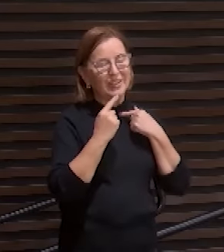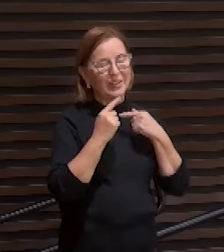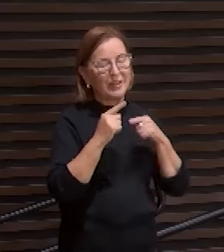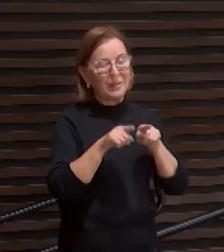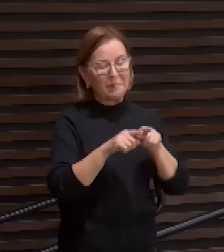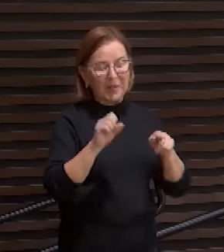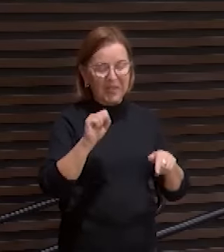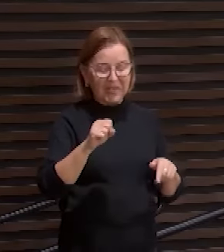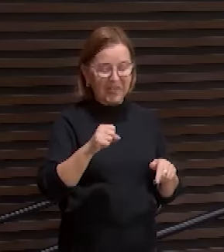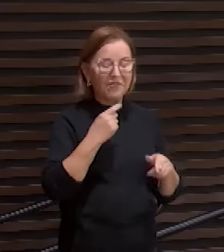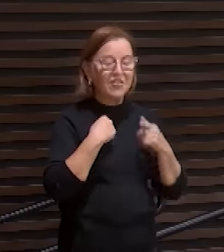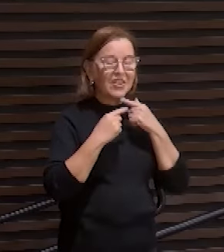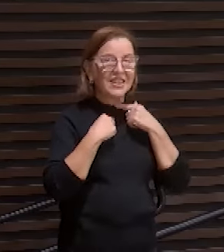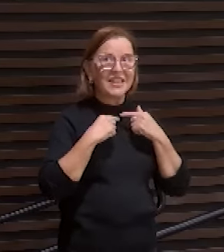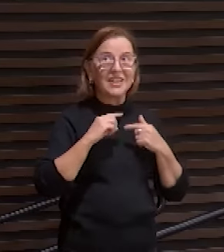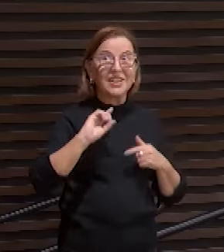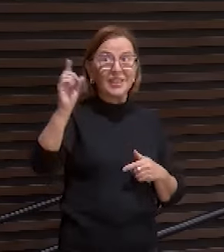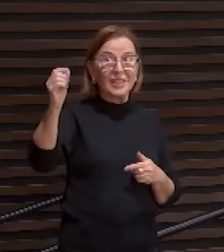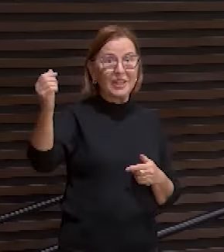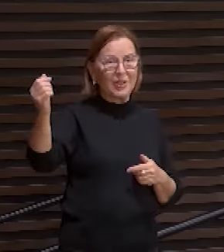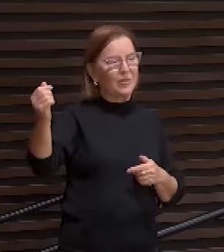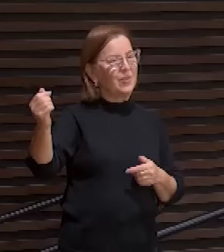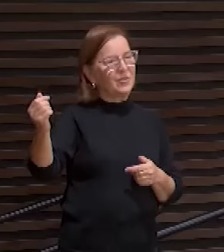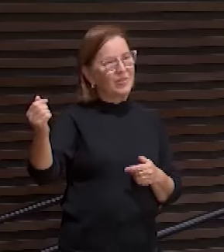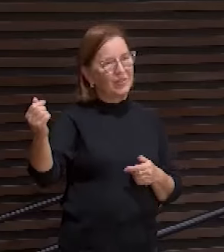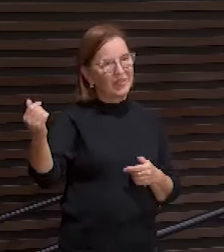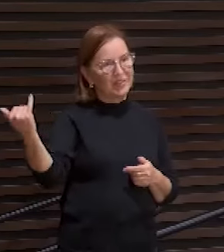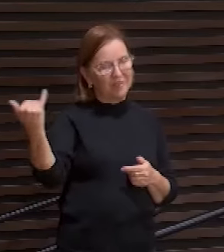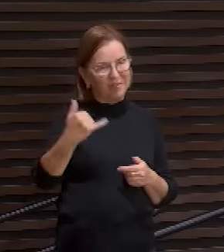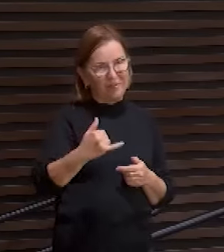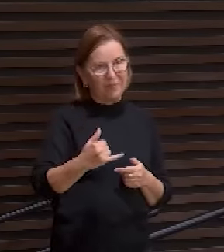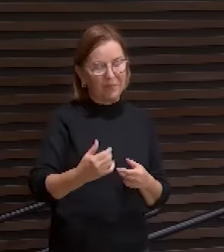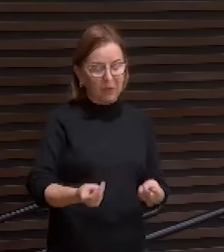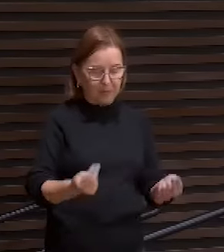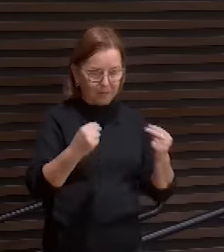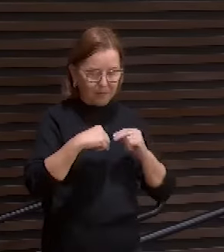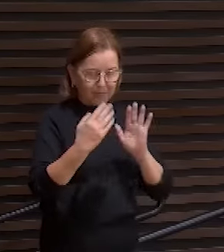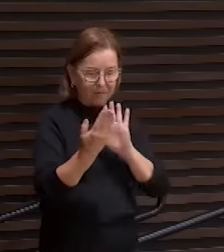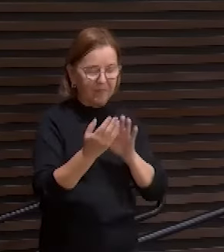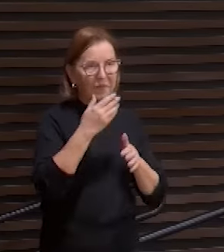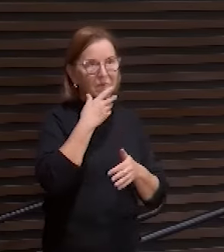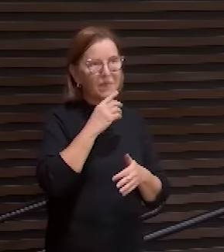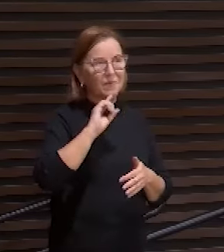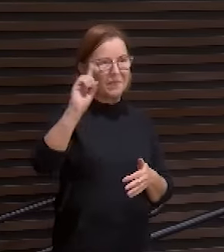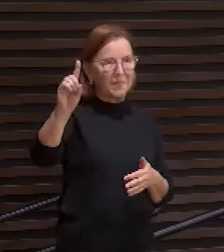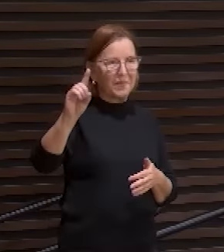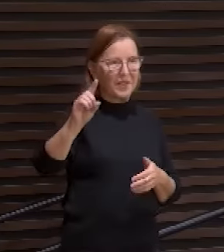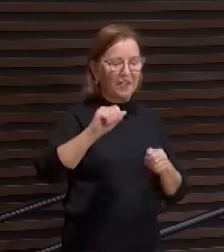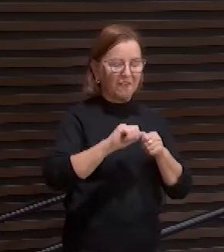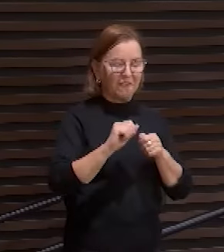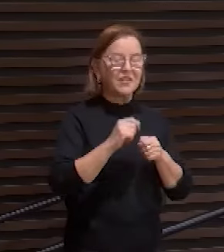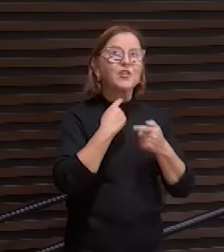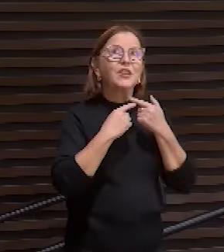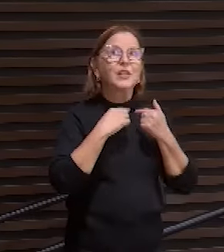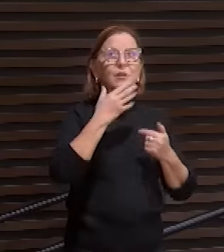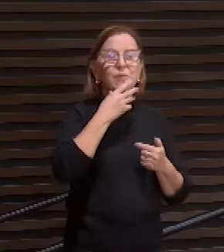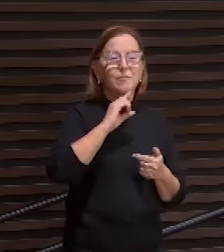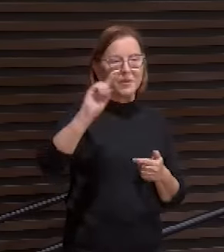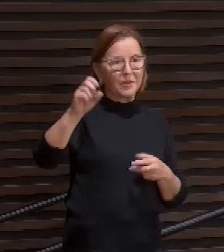Ele humilhou-se, em detrimento da sua própria vontade, ele humilhou-se diante do Pai e fez a vontade do Pai. Por isso,